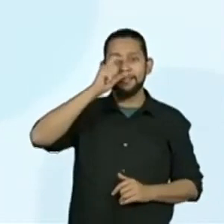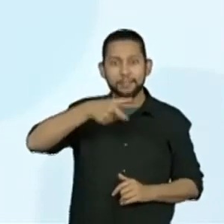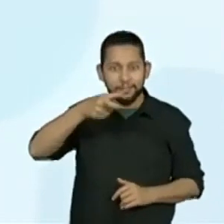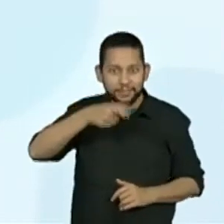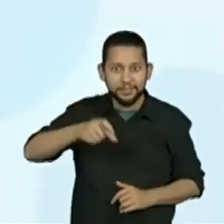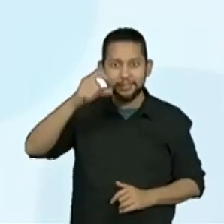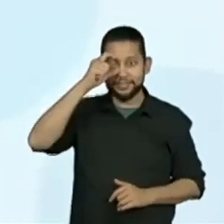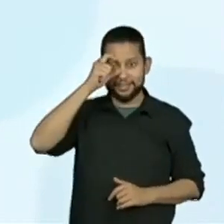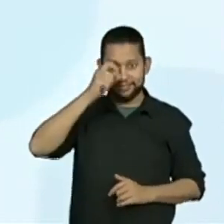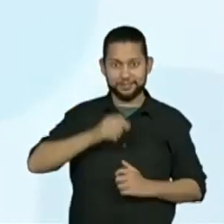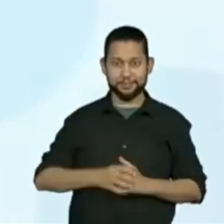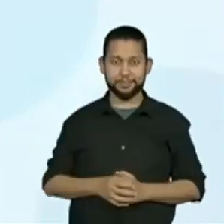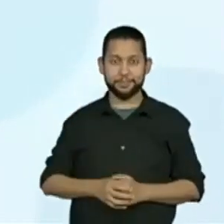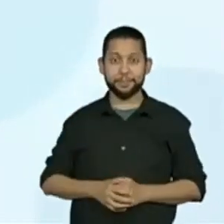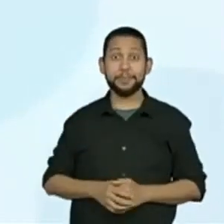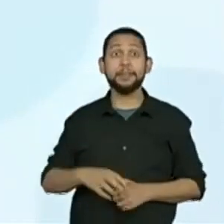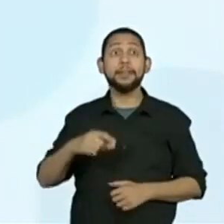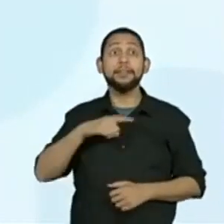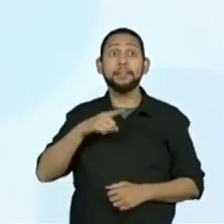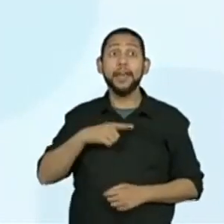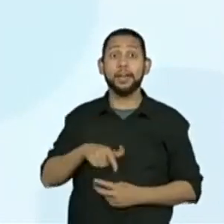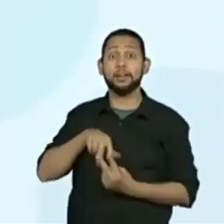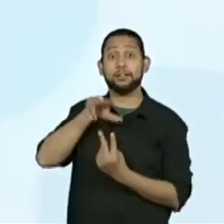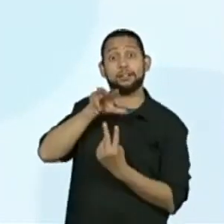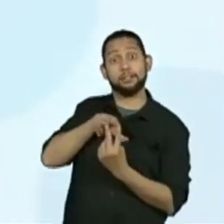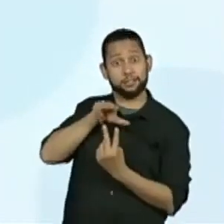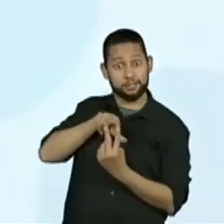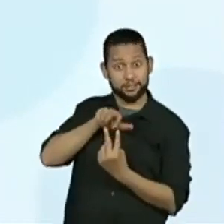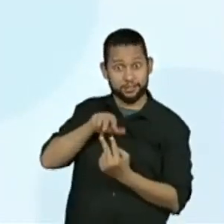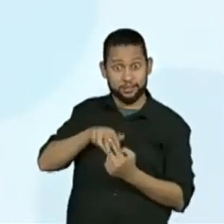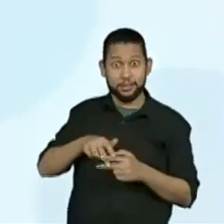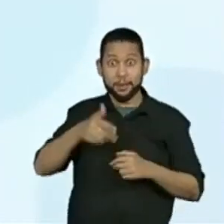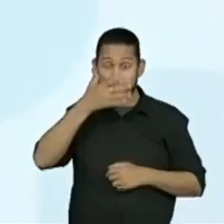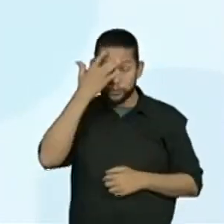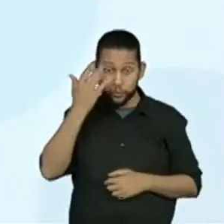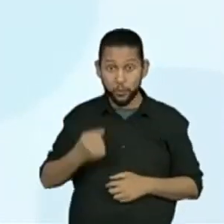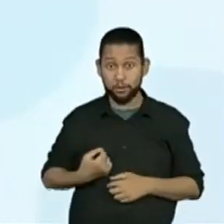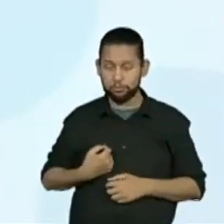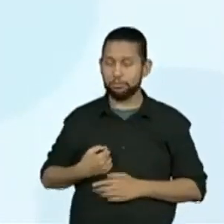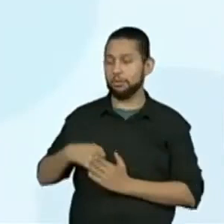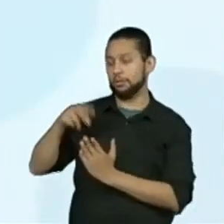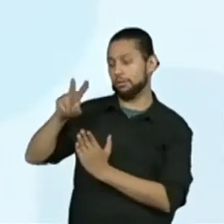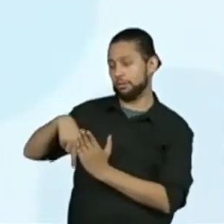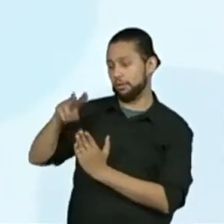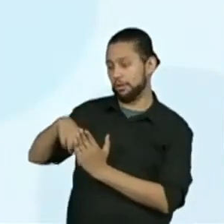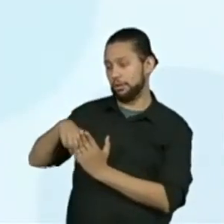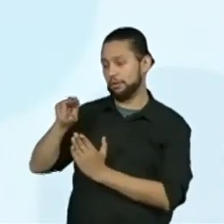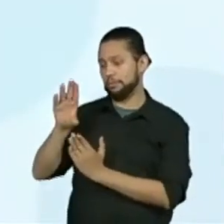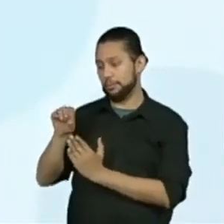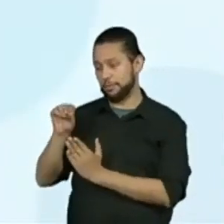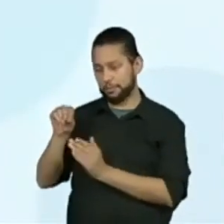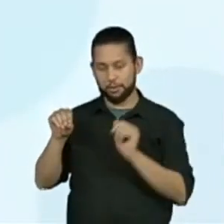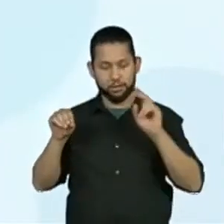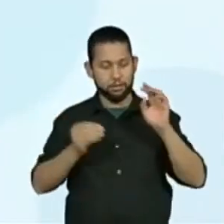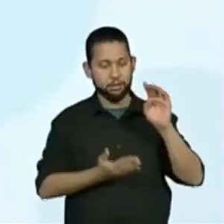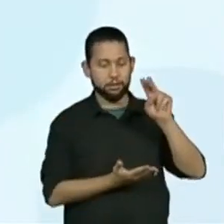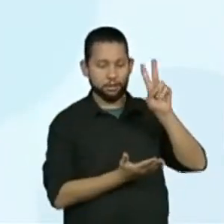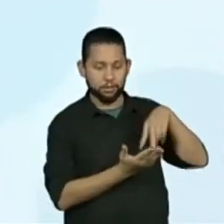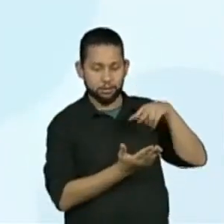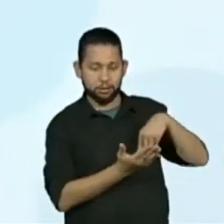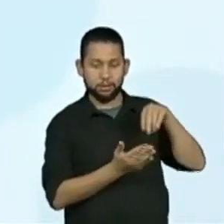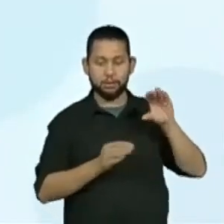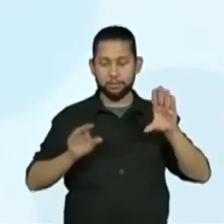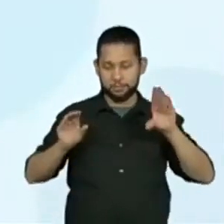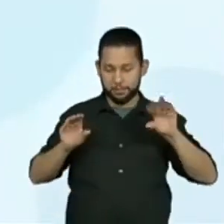O jogral, que é o formato onde mais de uma pessoa lê e brinca com os versos interpretados